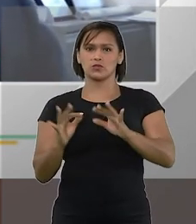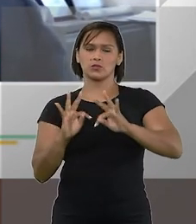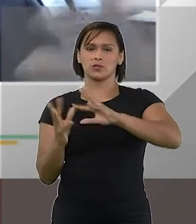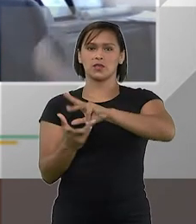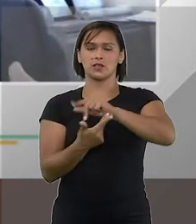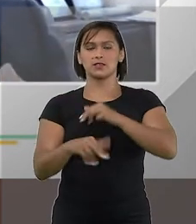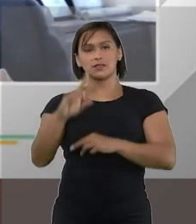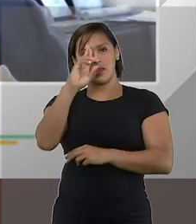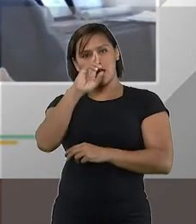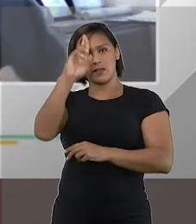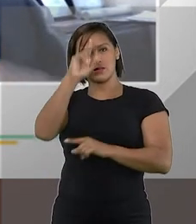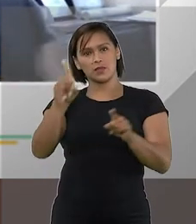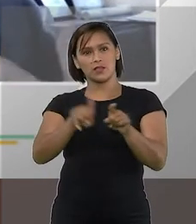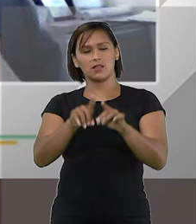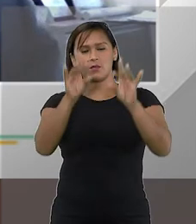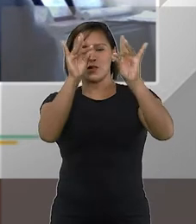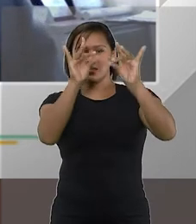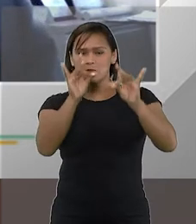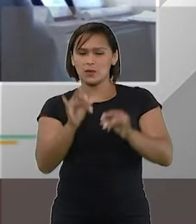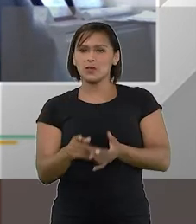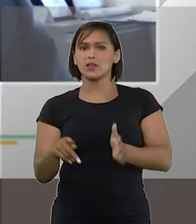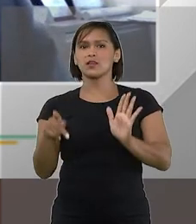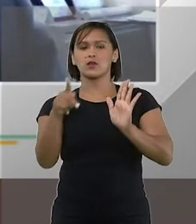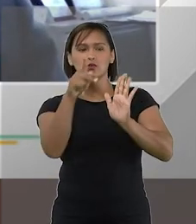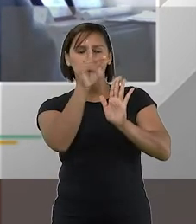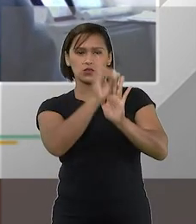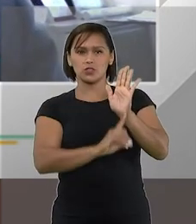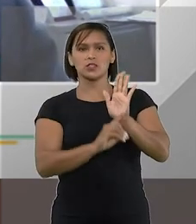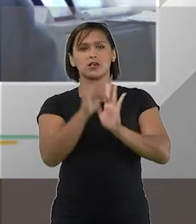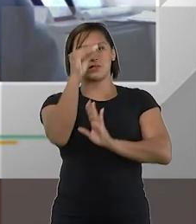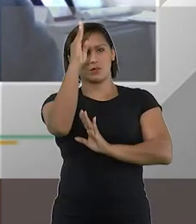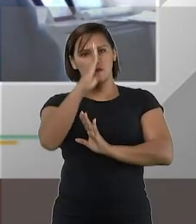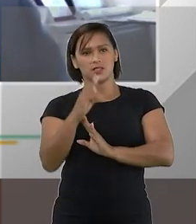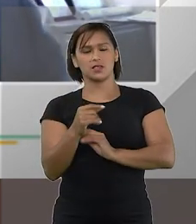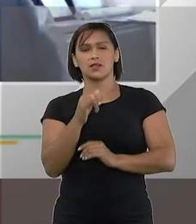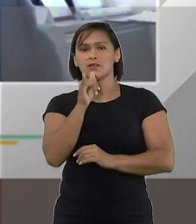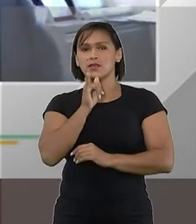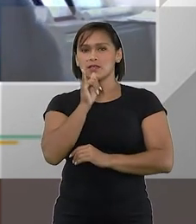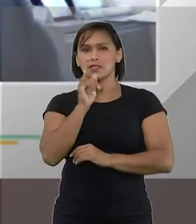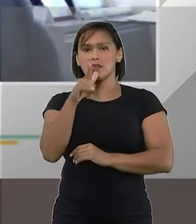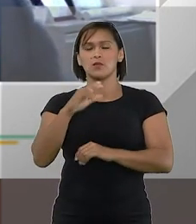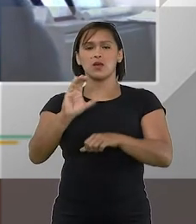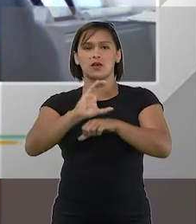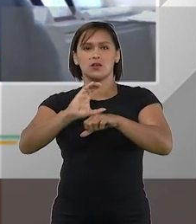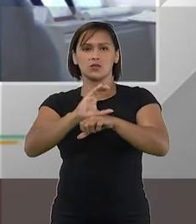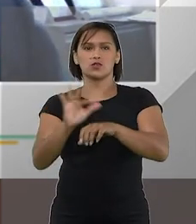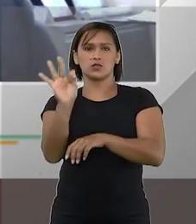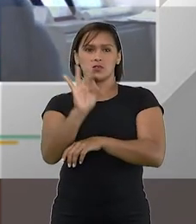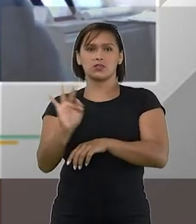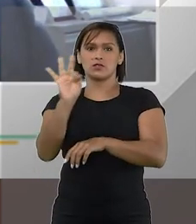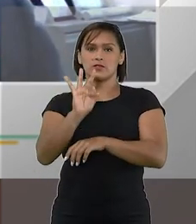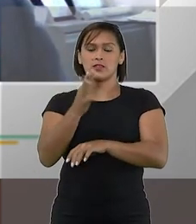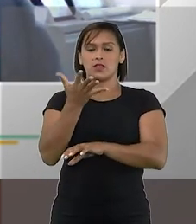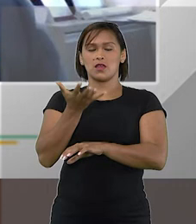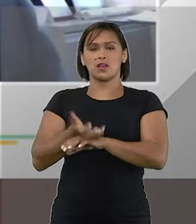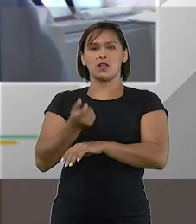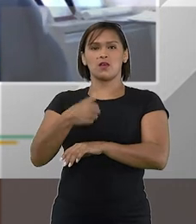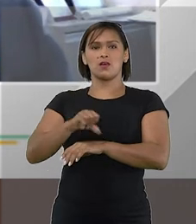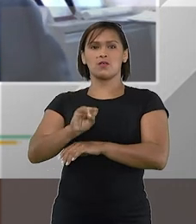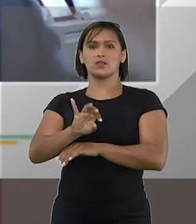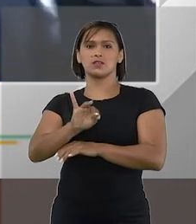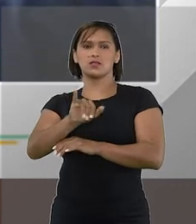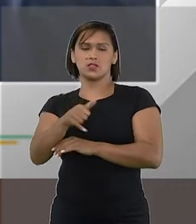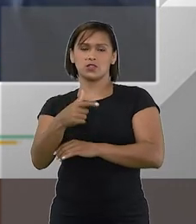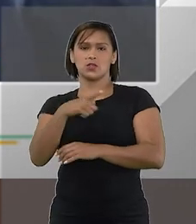e respeitadas as peculiaridades do direito brasileiro então por exemplo a Constituição Federal atribui ao